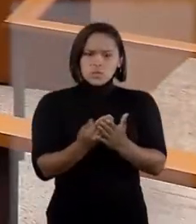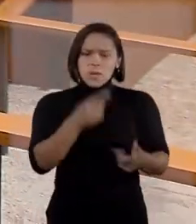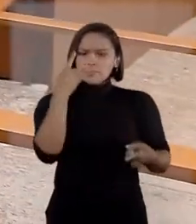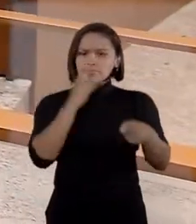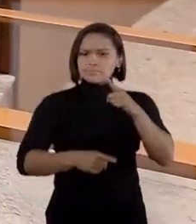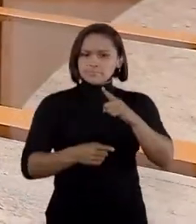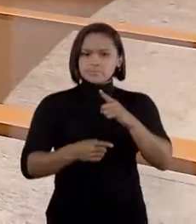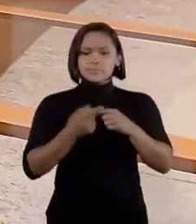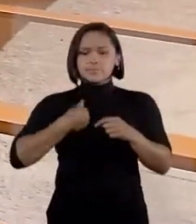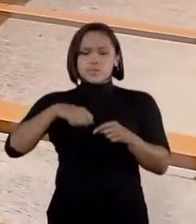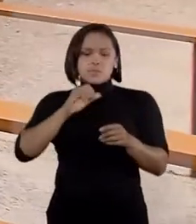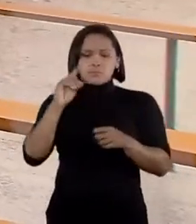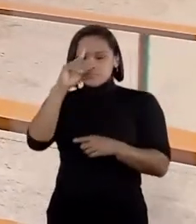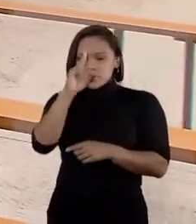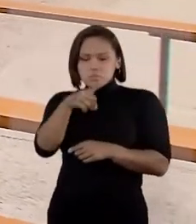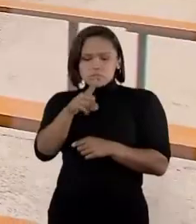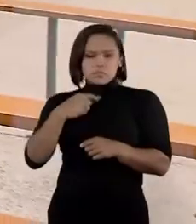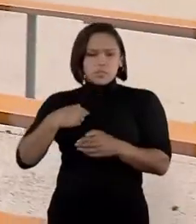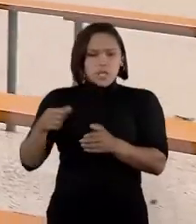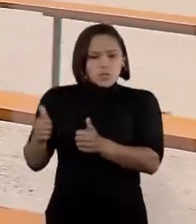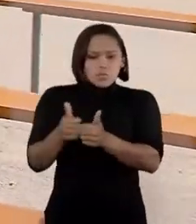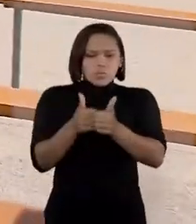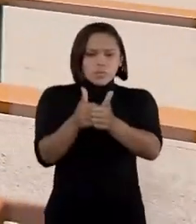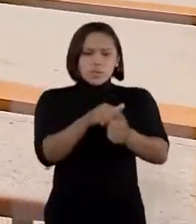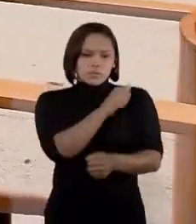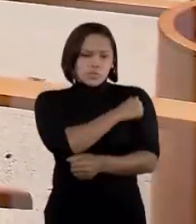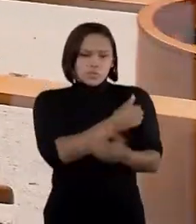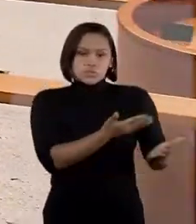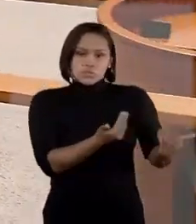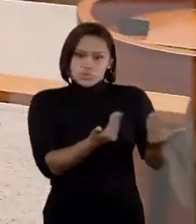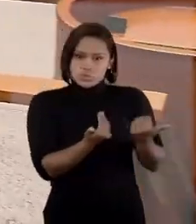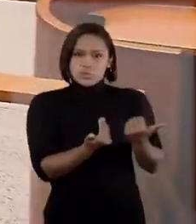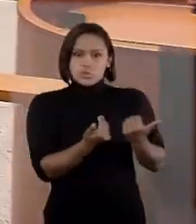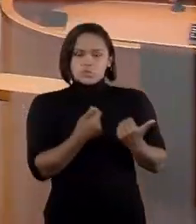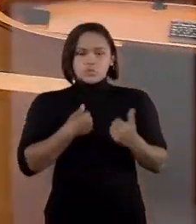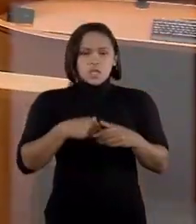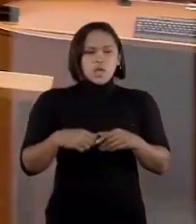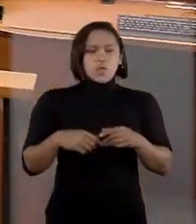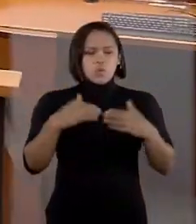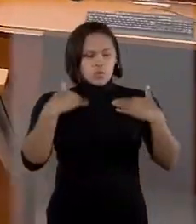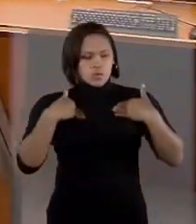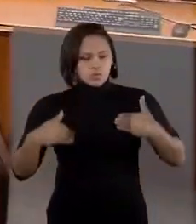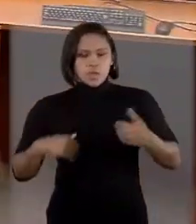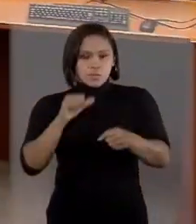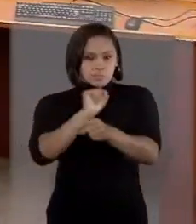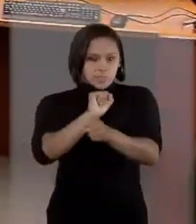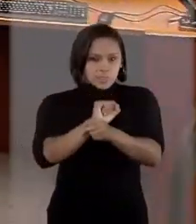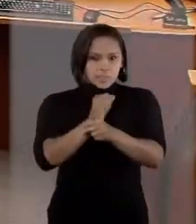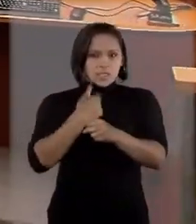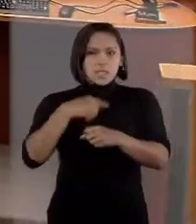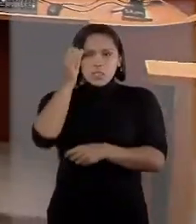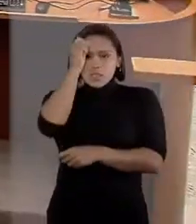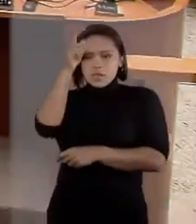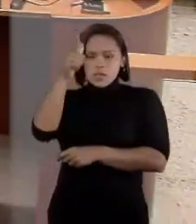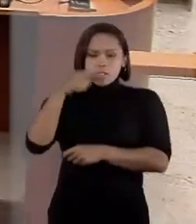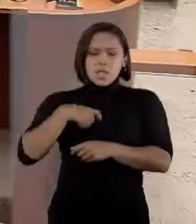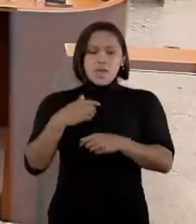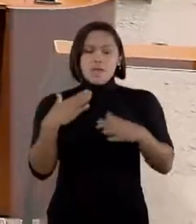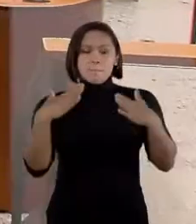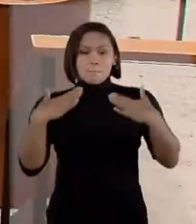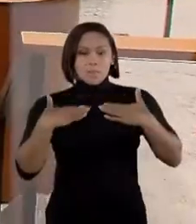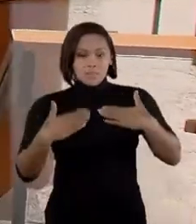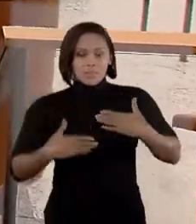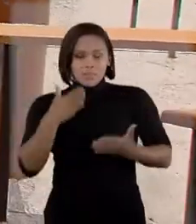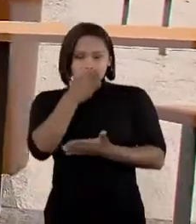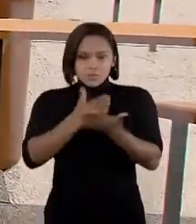que acompanhava um adolescente portador de uma síndrome rara, com sequelas motoras e neurológicas. Com metade do corpo paralisado,